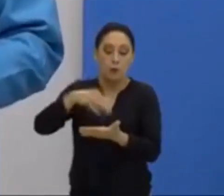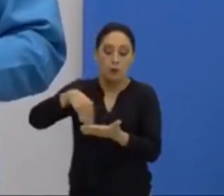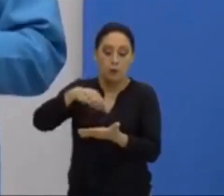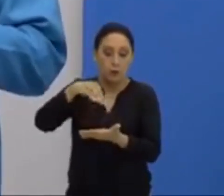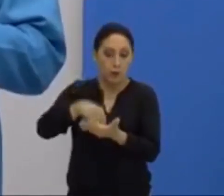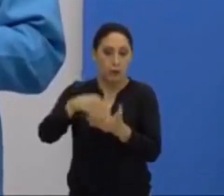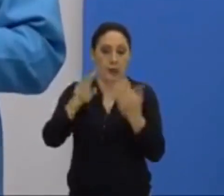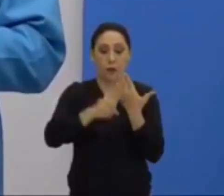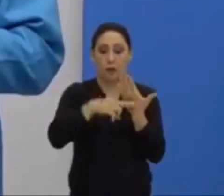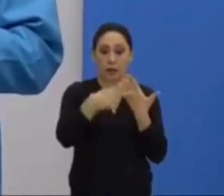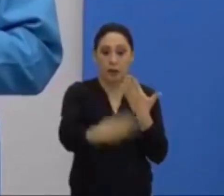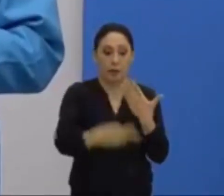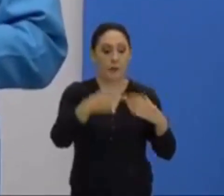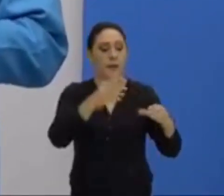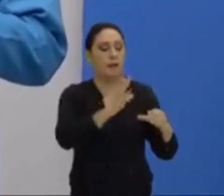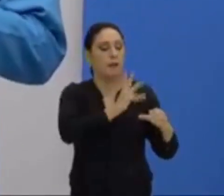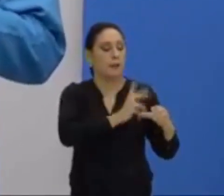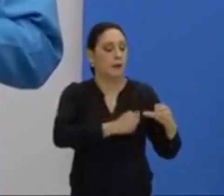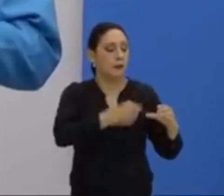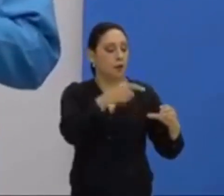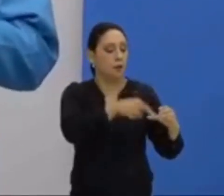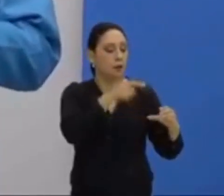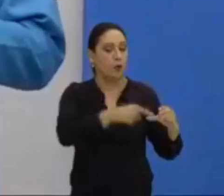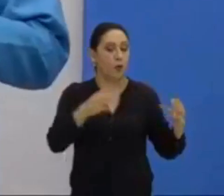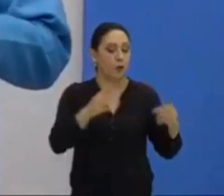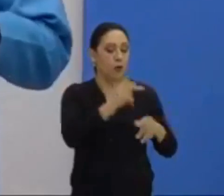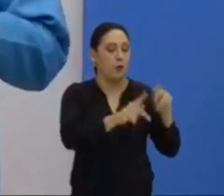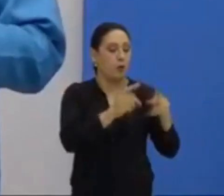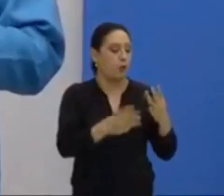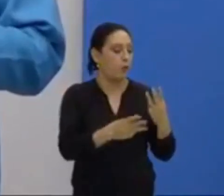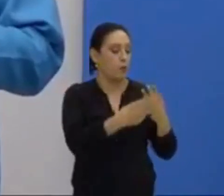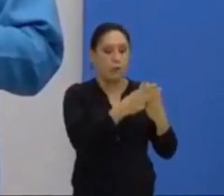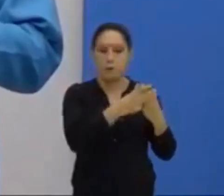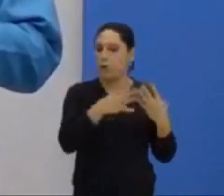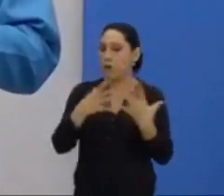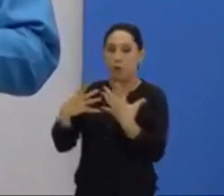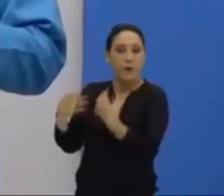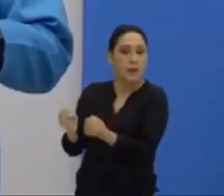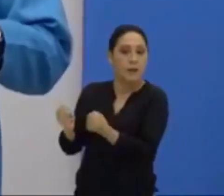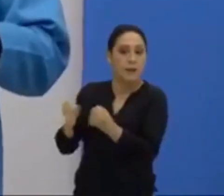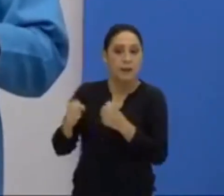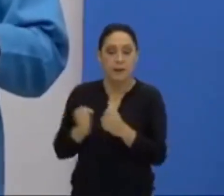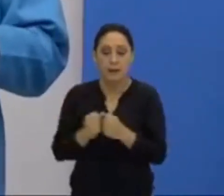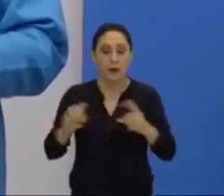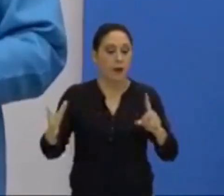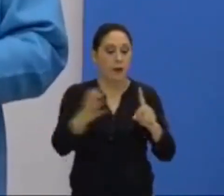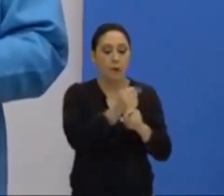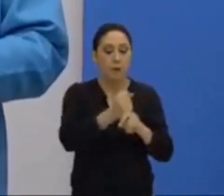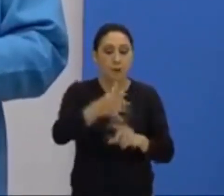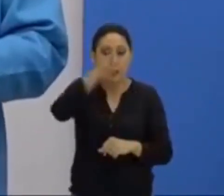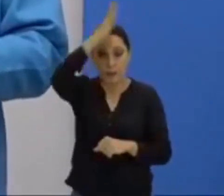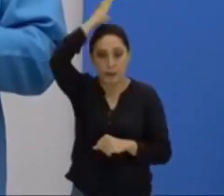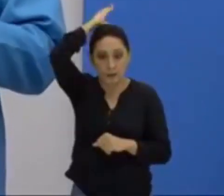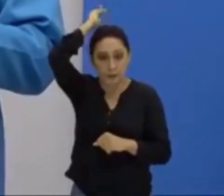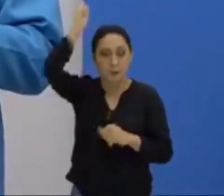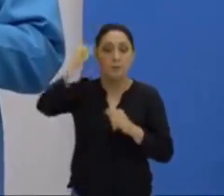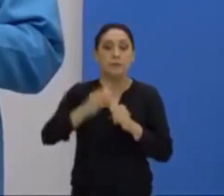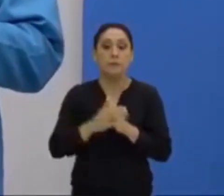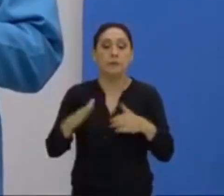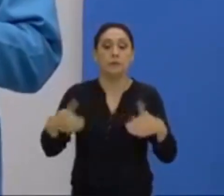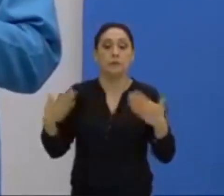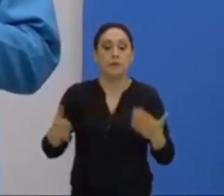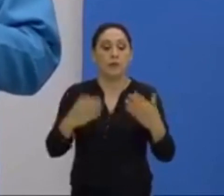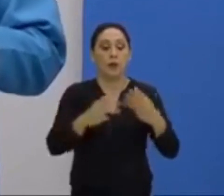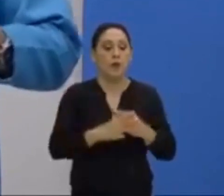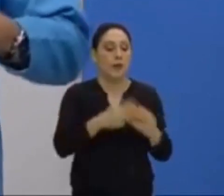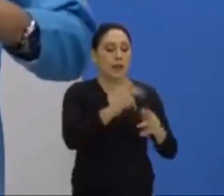consequentemente a Palestina, os judeus não se curvaram à dominação do Império Romano, e esses